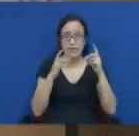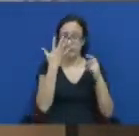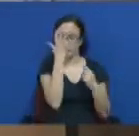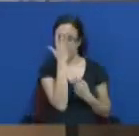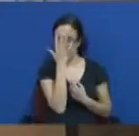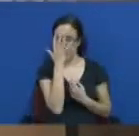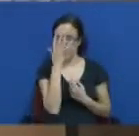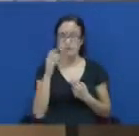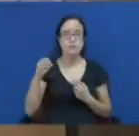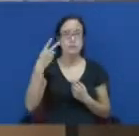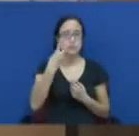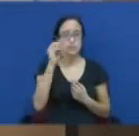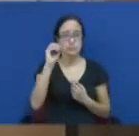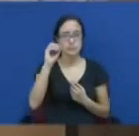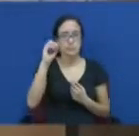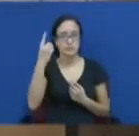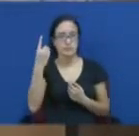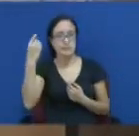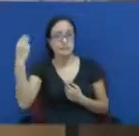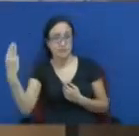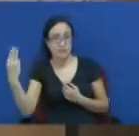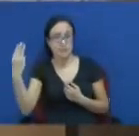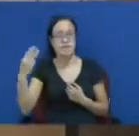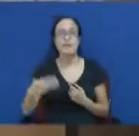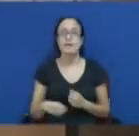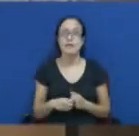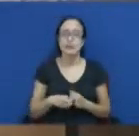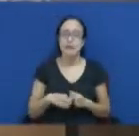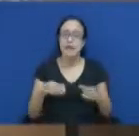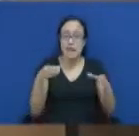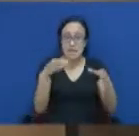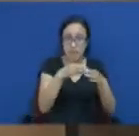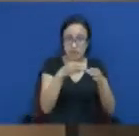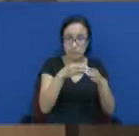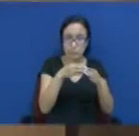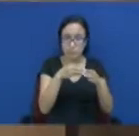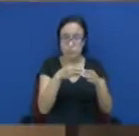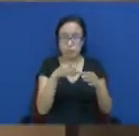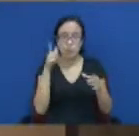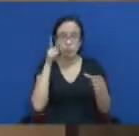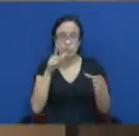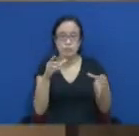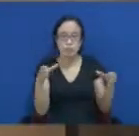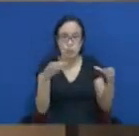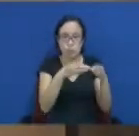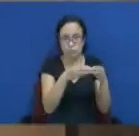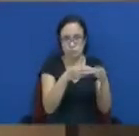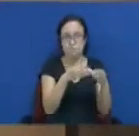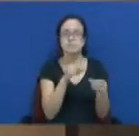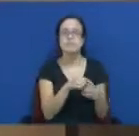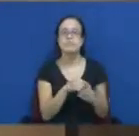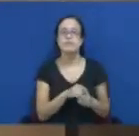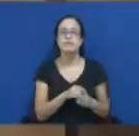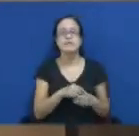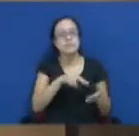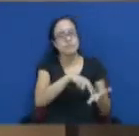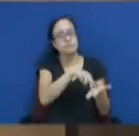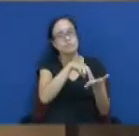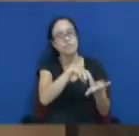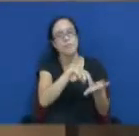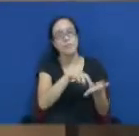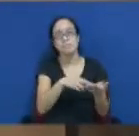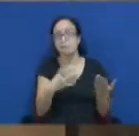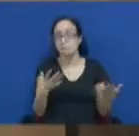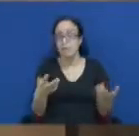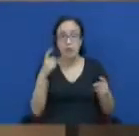Comissão por Municípios Sustentáveis. Eu participei de algumas reuniões, mas hoje eu não encontro